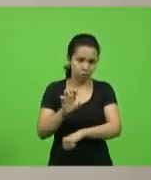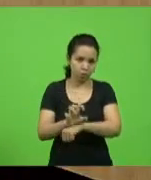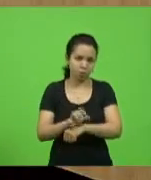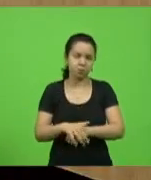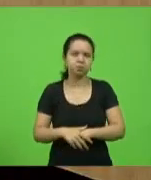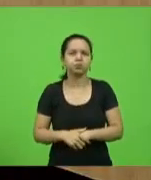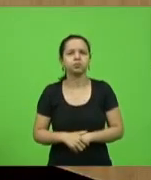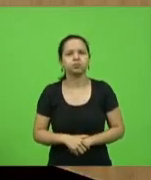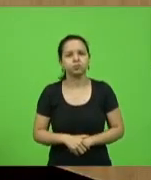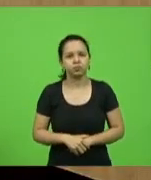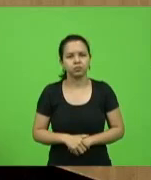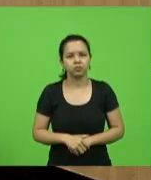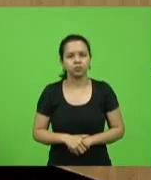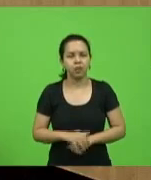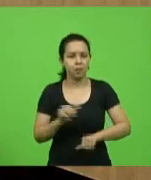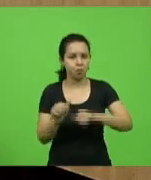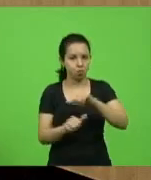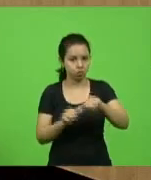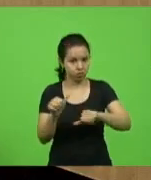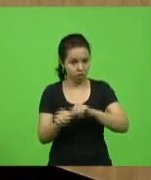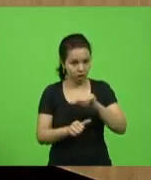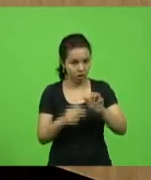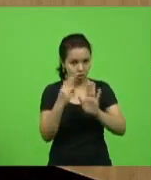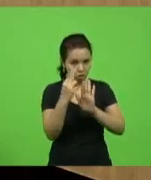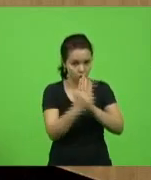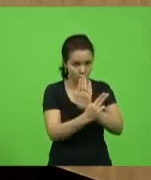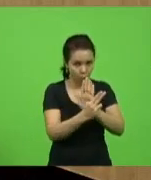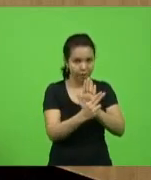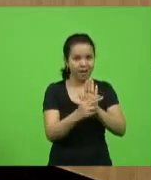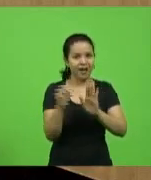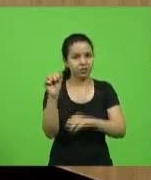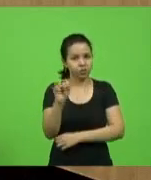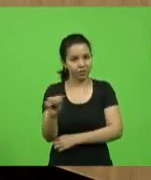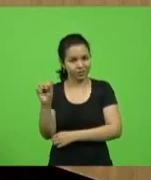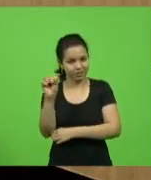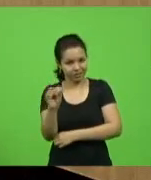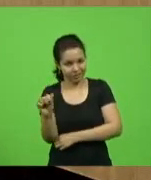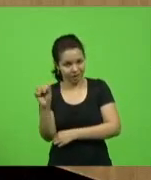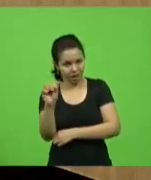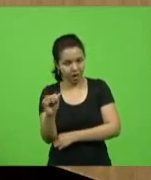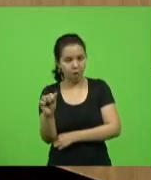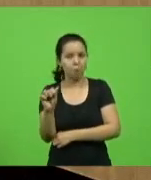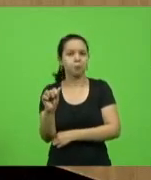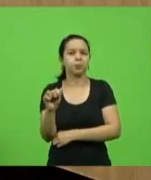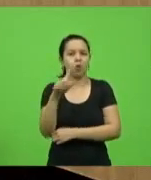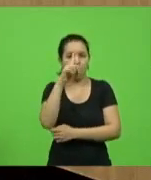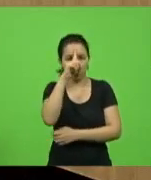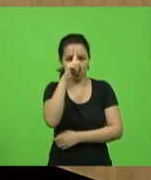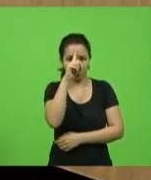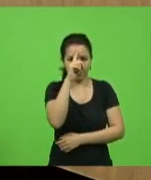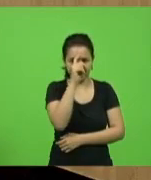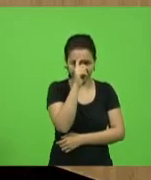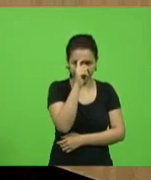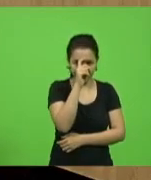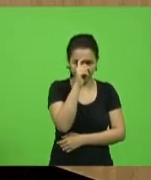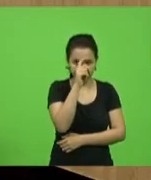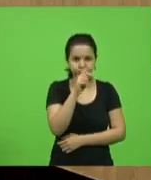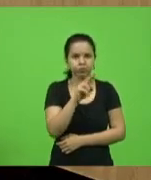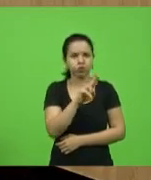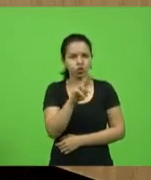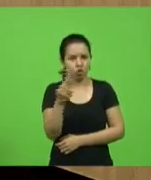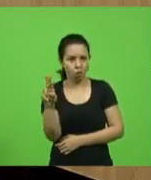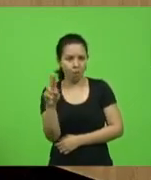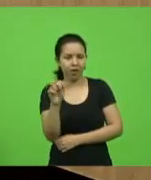para alterar a denominação da Associação Beneficente Hospitalar Peritiba para Associação